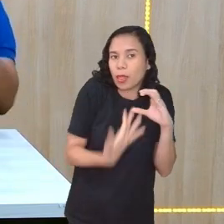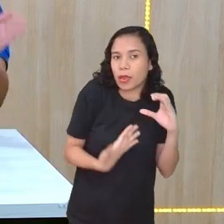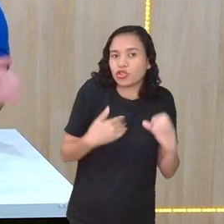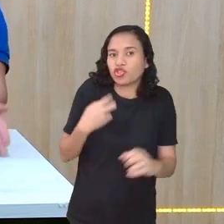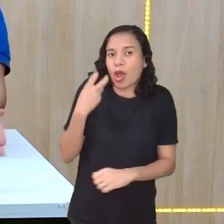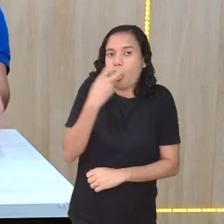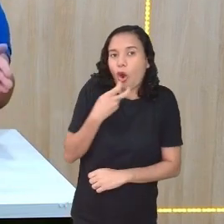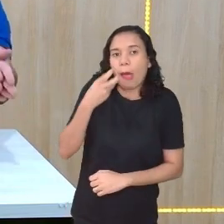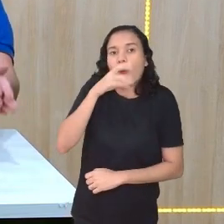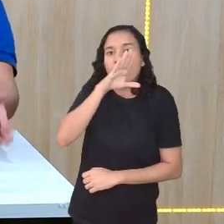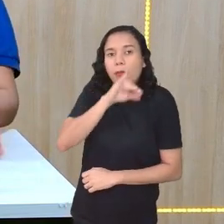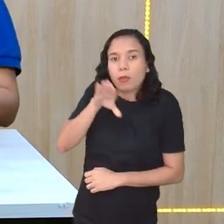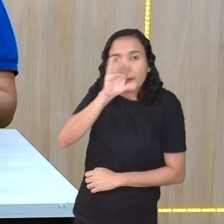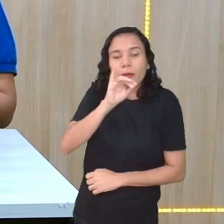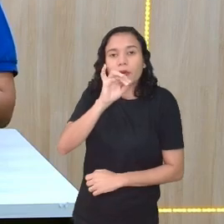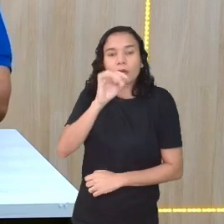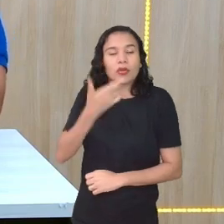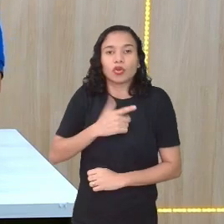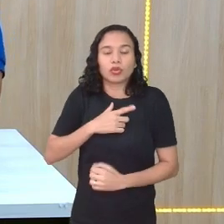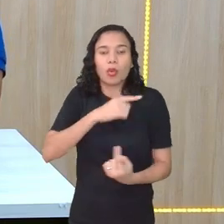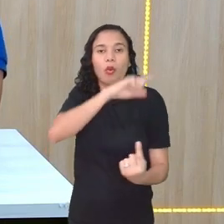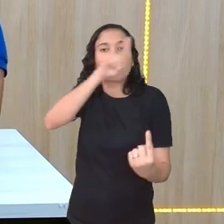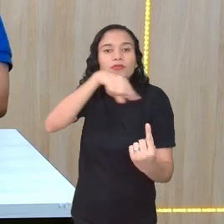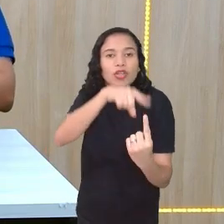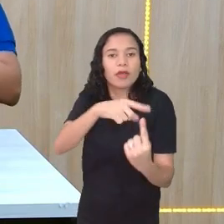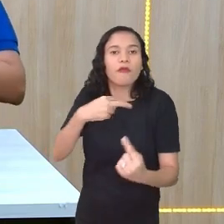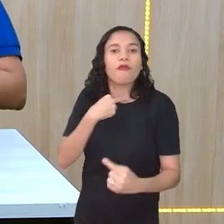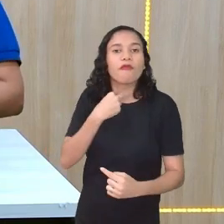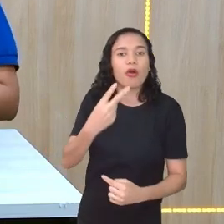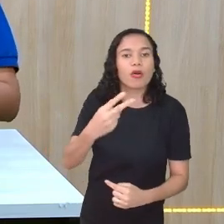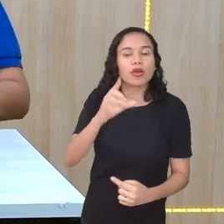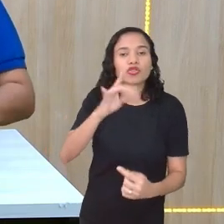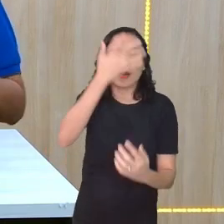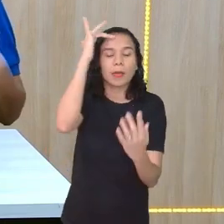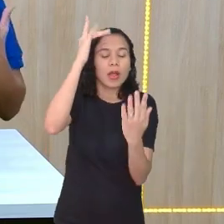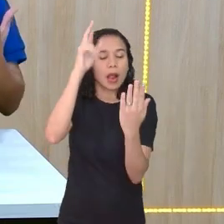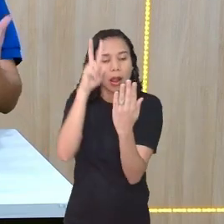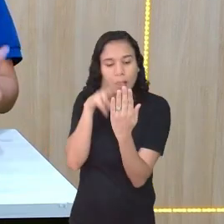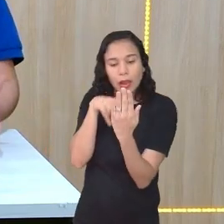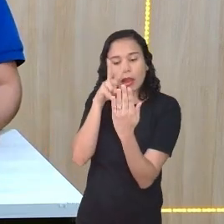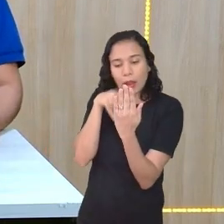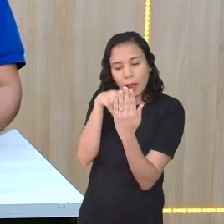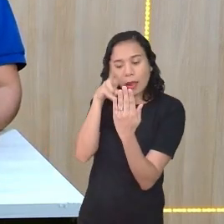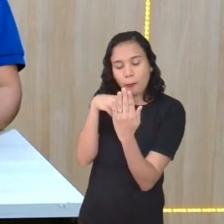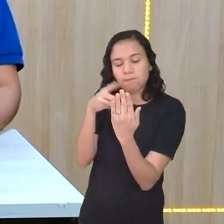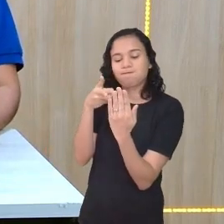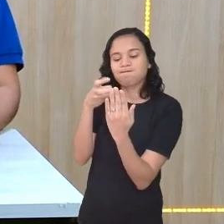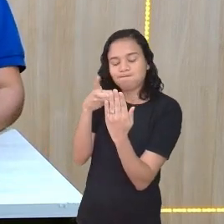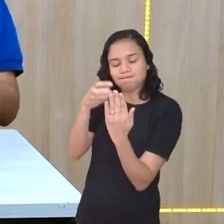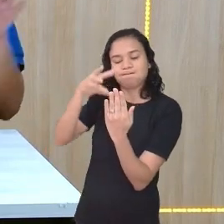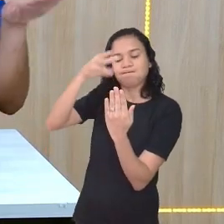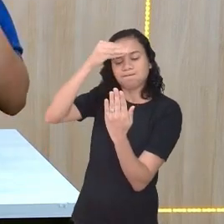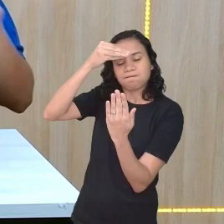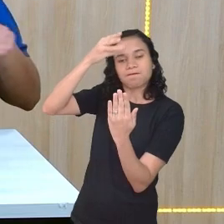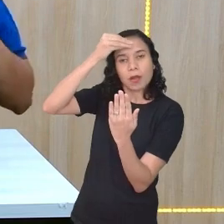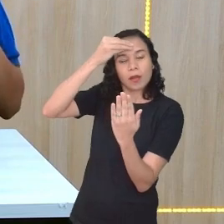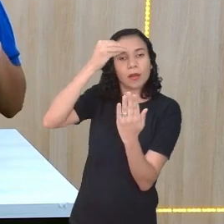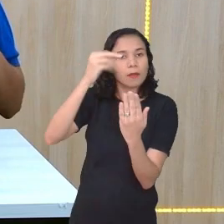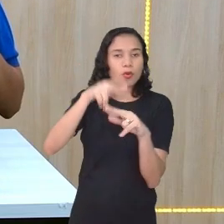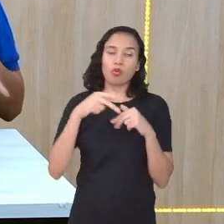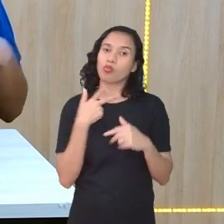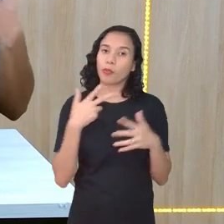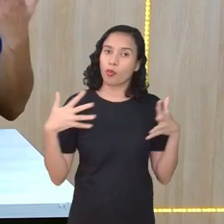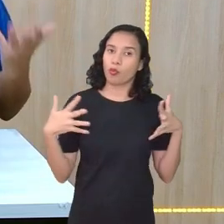foi produzido para o suporte da voz, ele foi produzido para o suporte do texto escrito. Então, a gente não pode